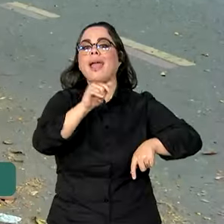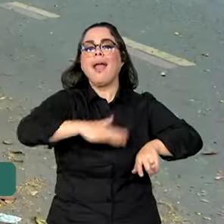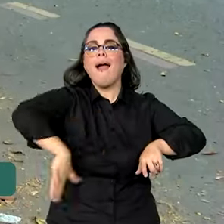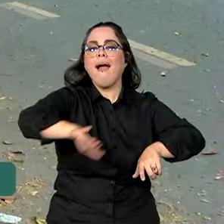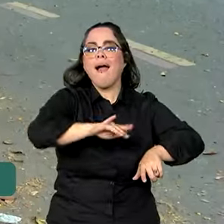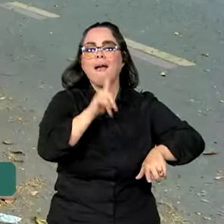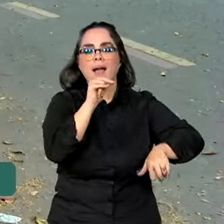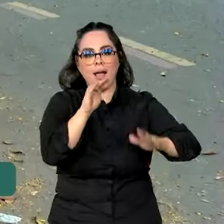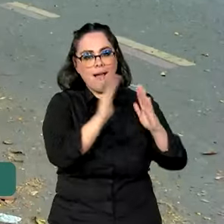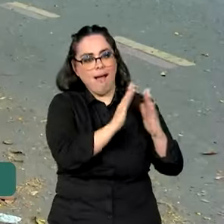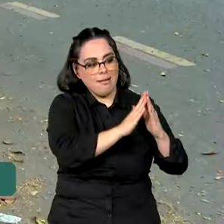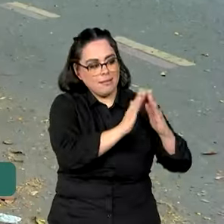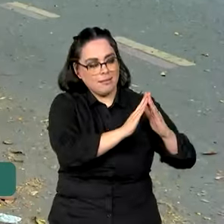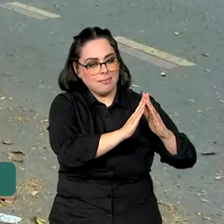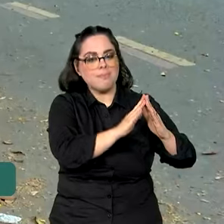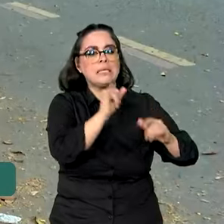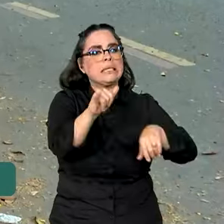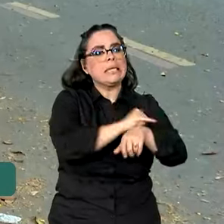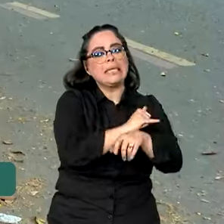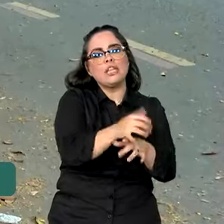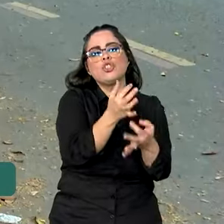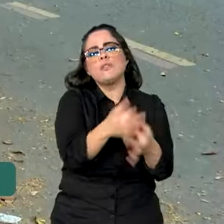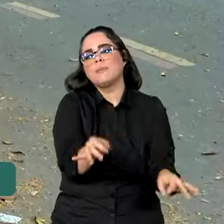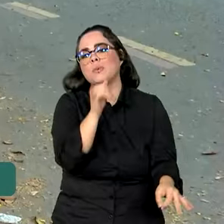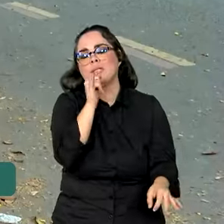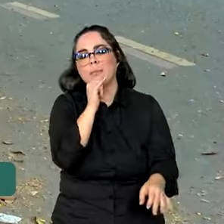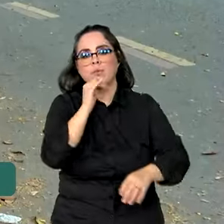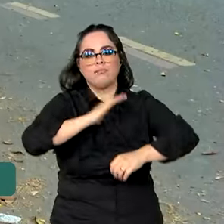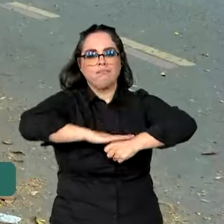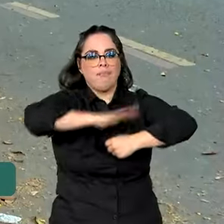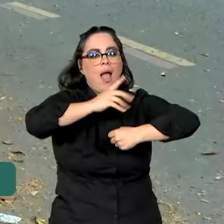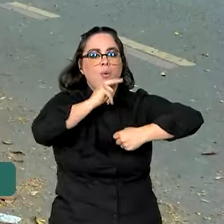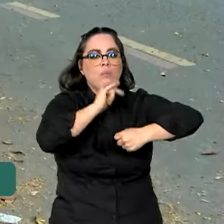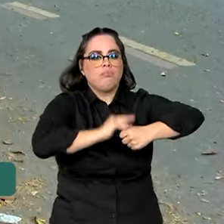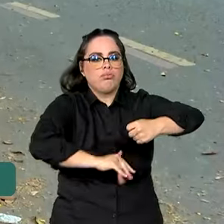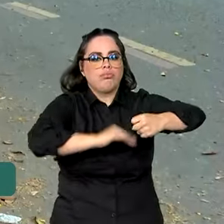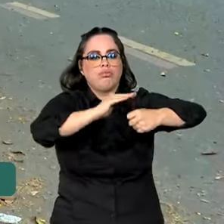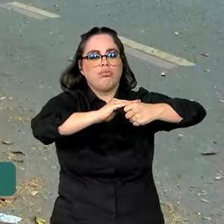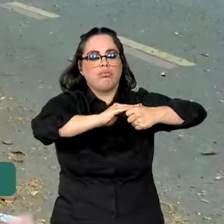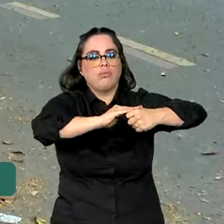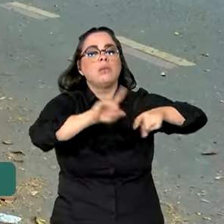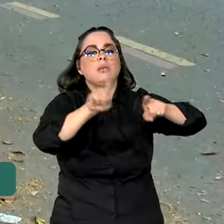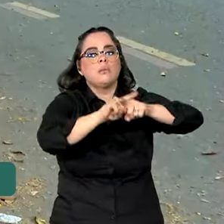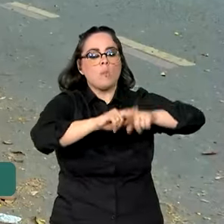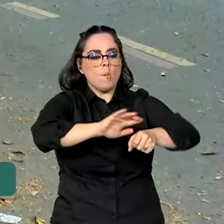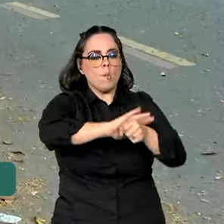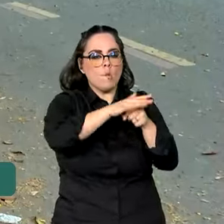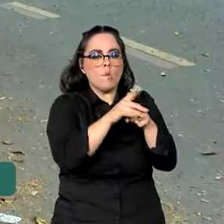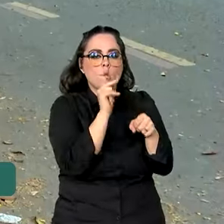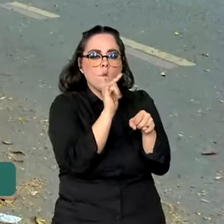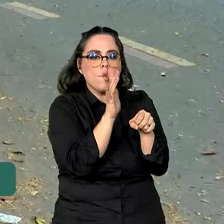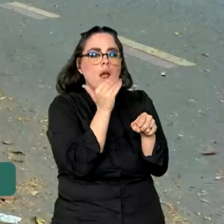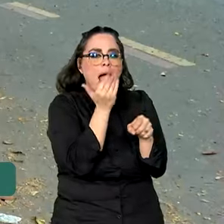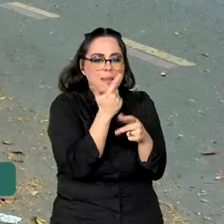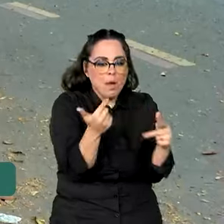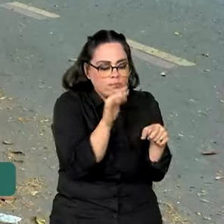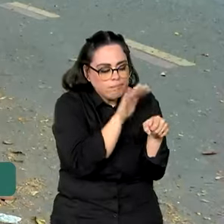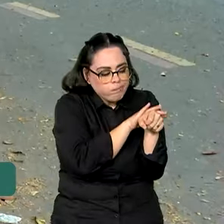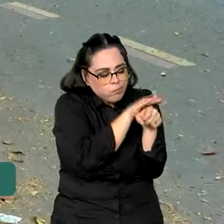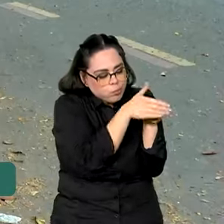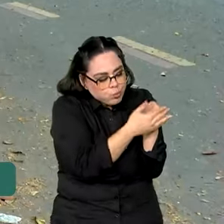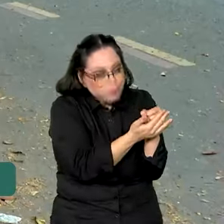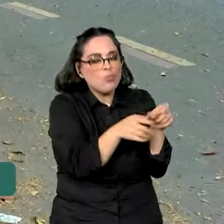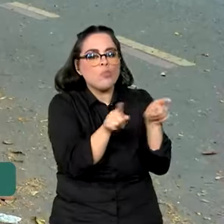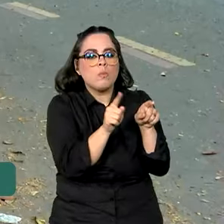em ambientes domésticos. Medidas simples, como tampar caixas d'água, limpar ralos e pias, cobrir potes de água de animais e